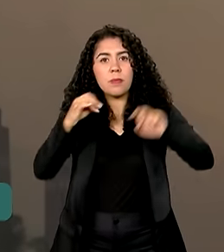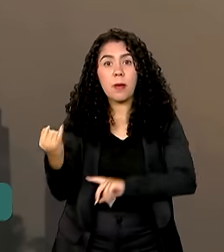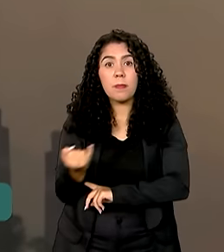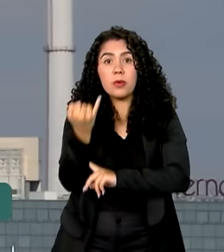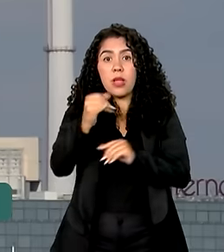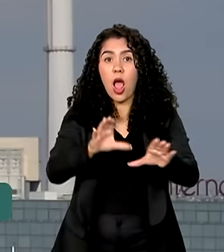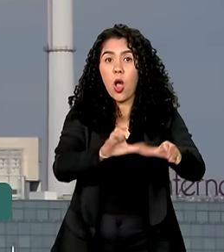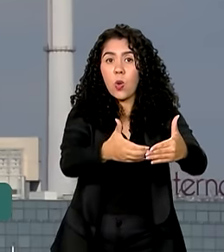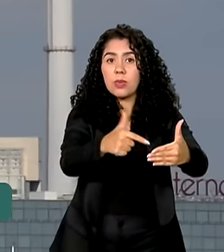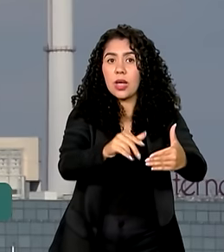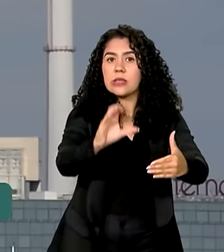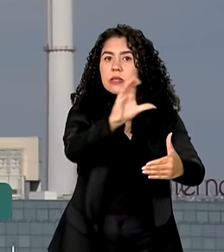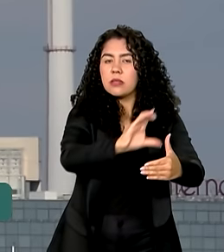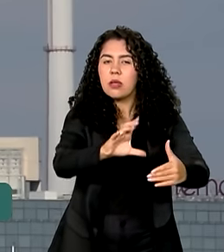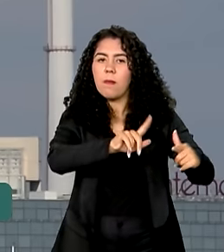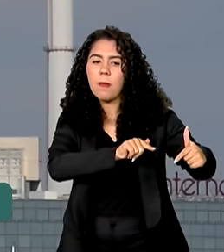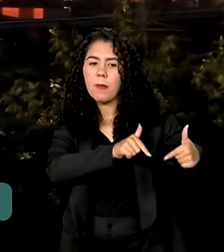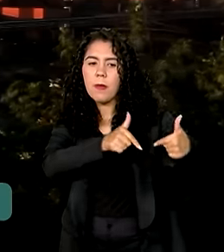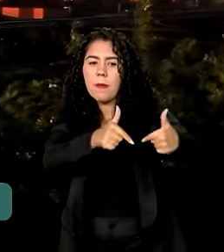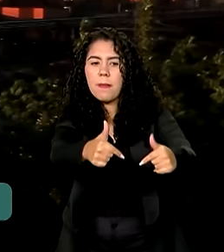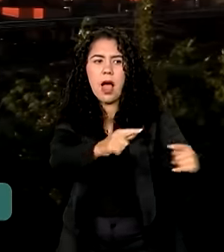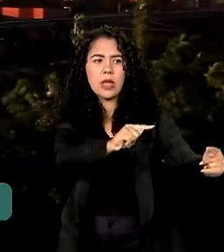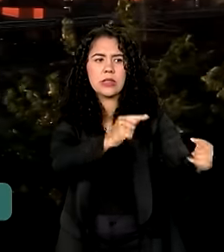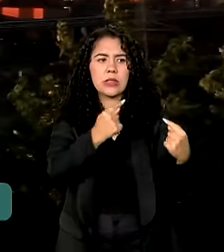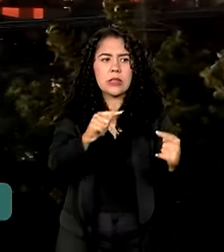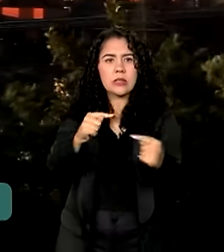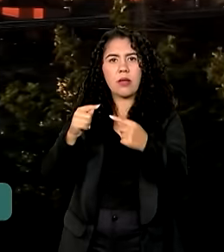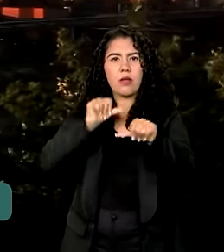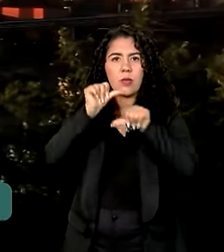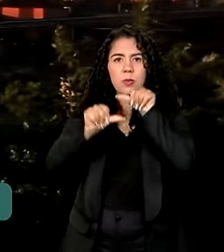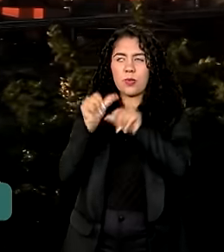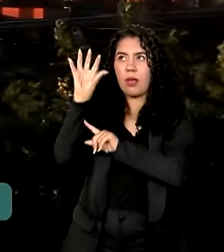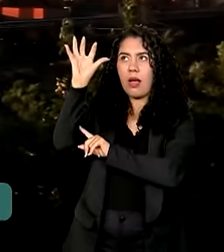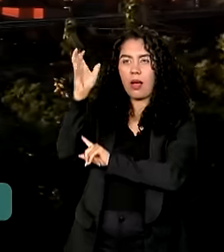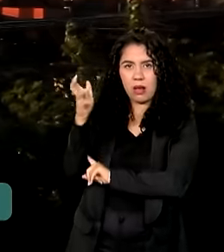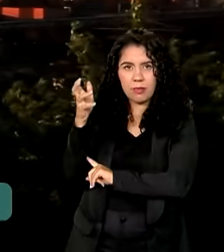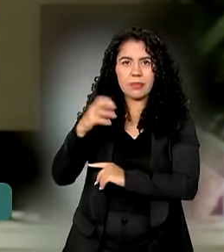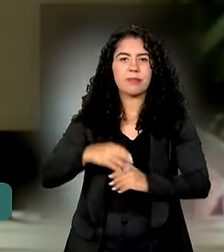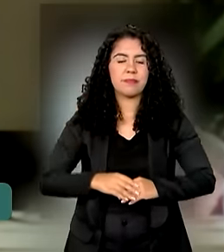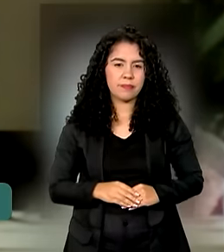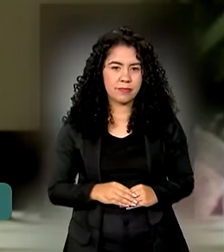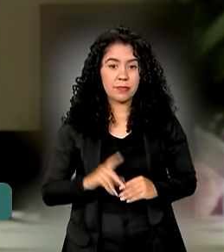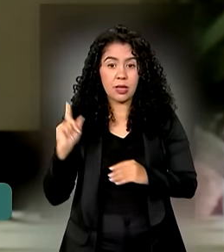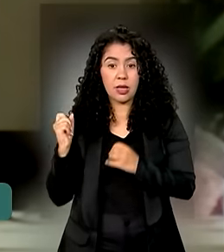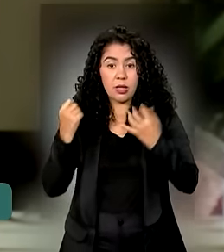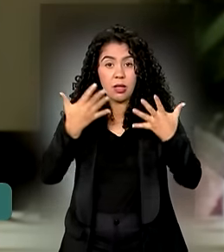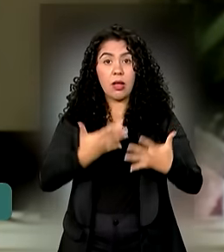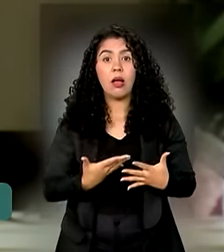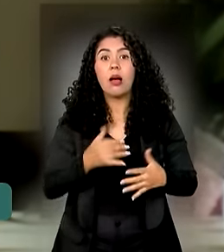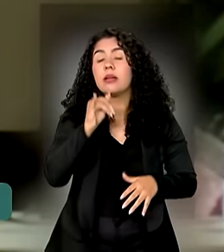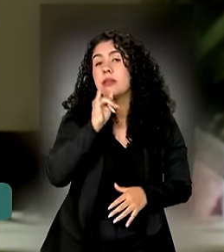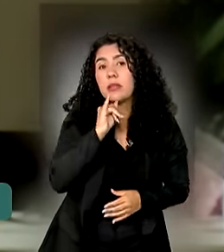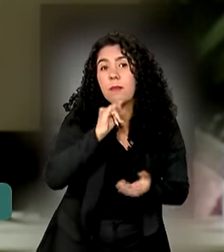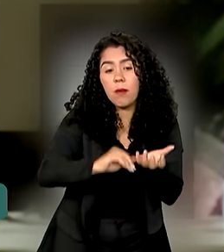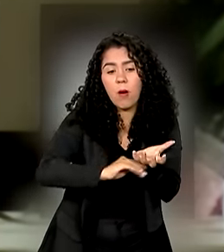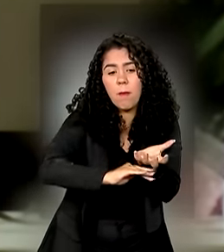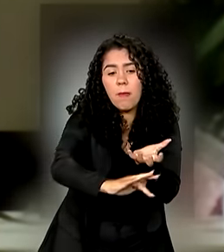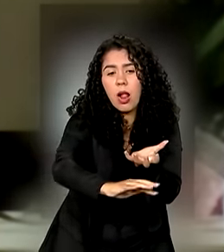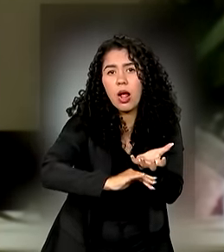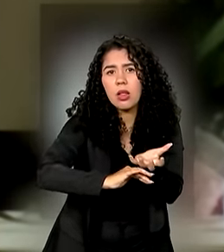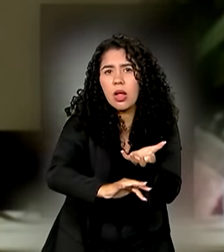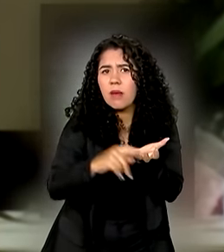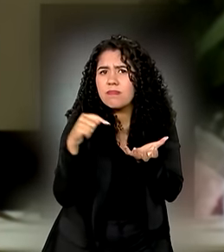científica para enfrentar os desafios das mudanças climáticas. O Pantanal, que agora